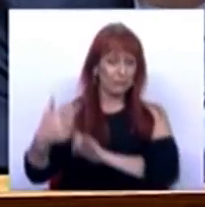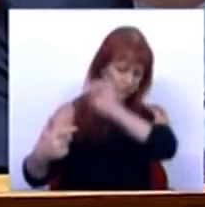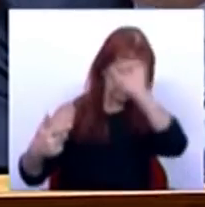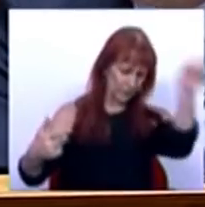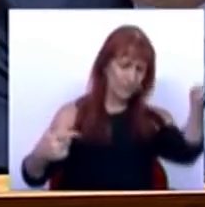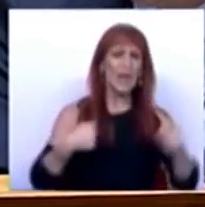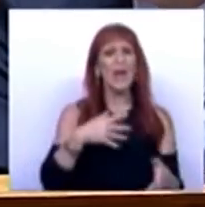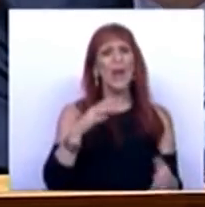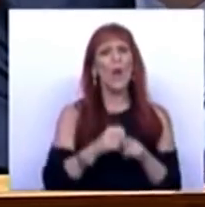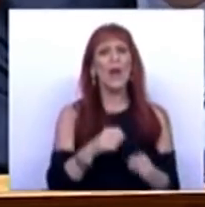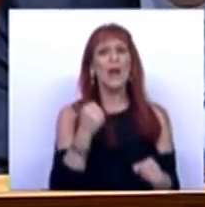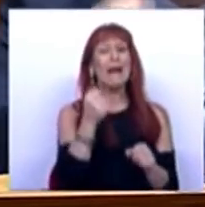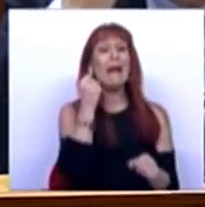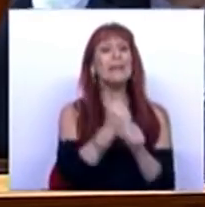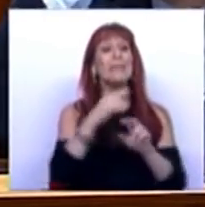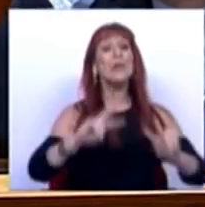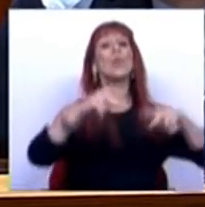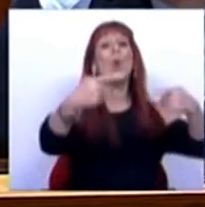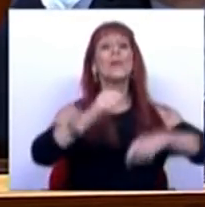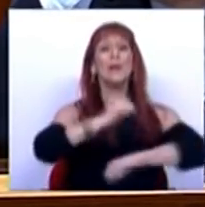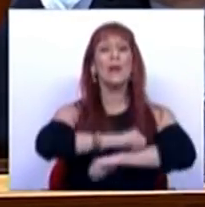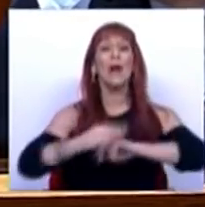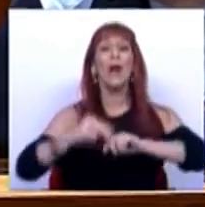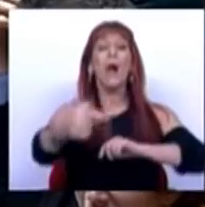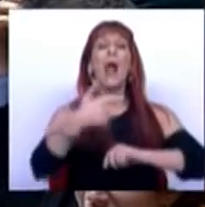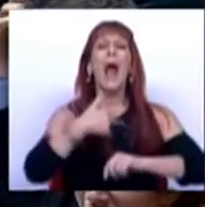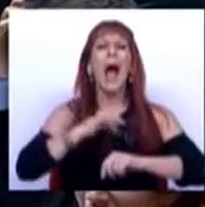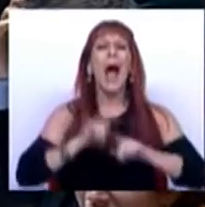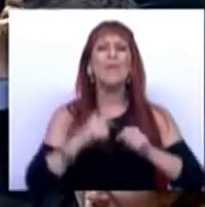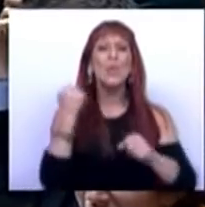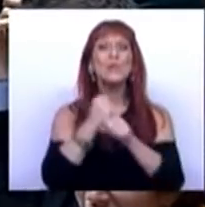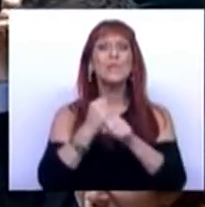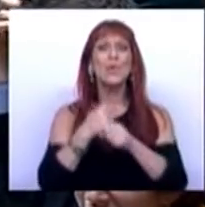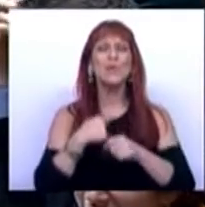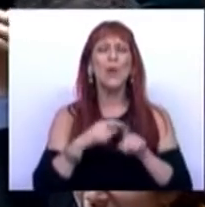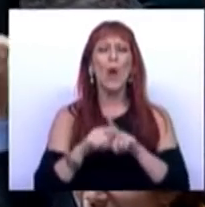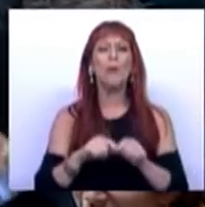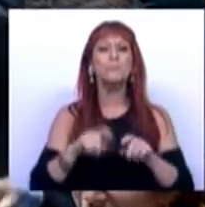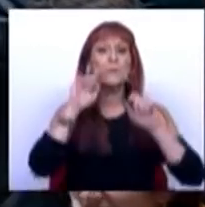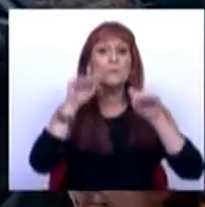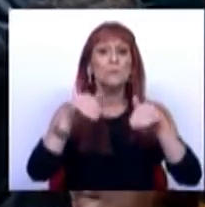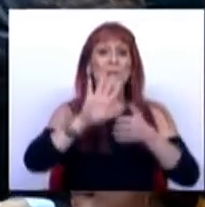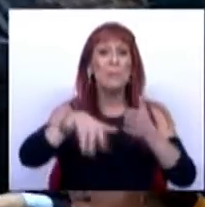para se dedicar a servir quem estava do outro lado do balcão, ou seja, quem desejava os serviços de planeamento fiscal.